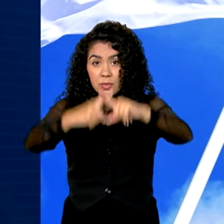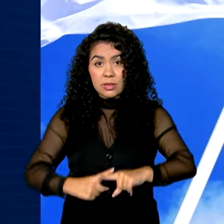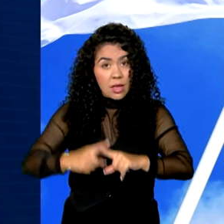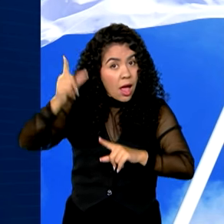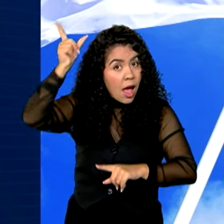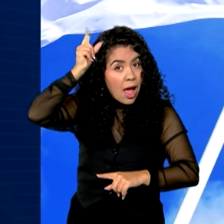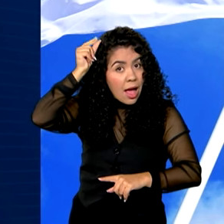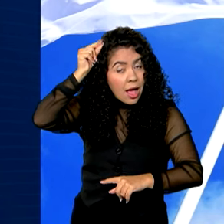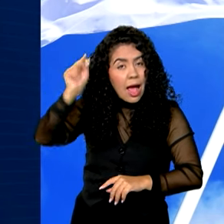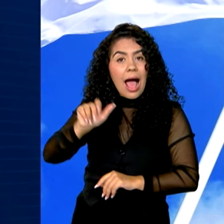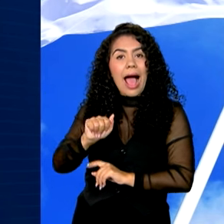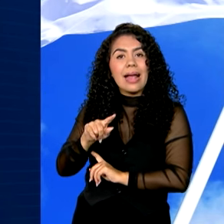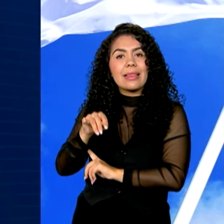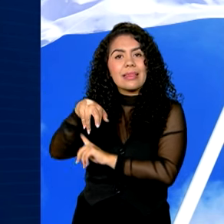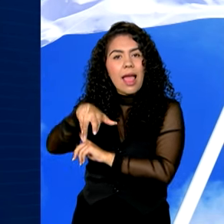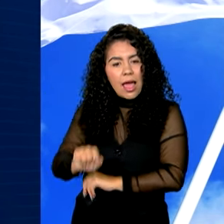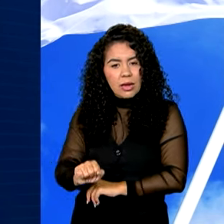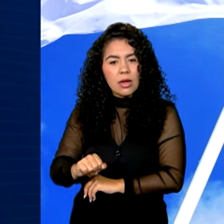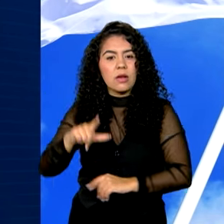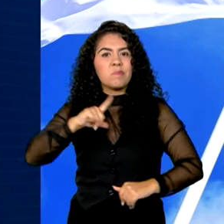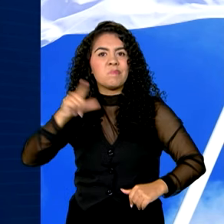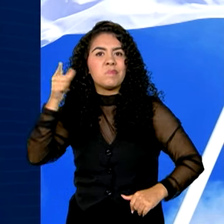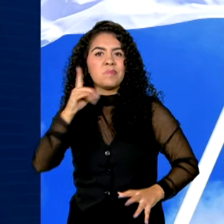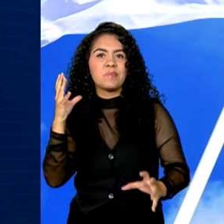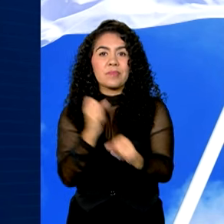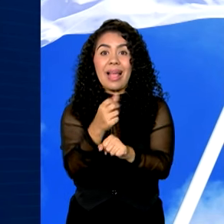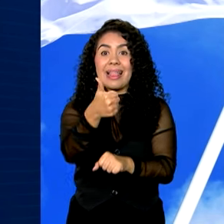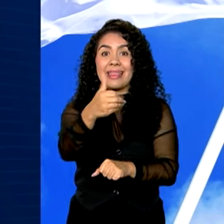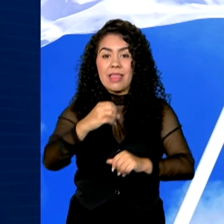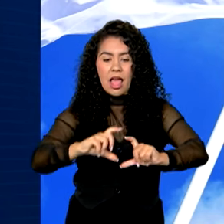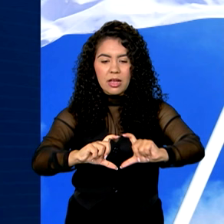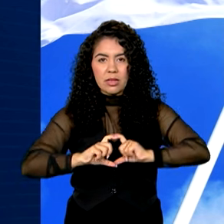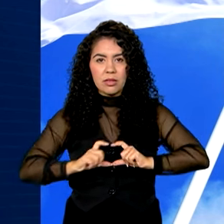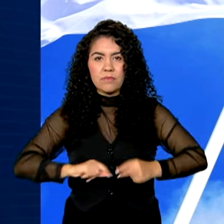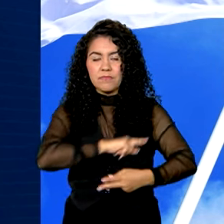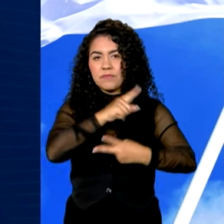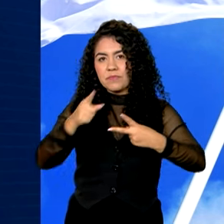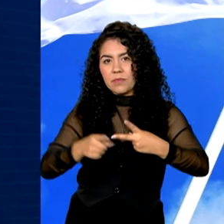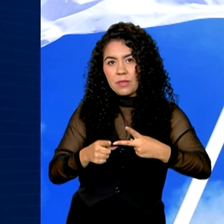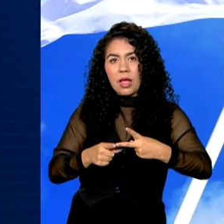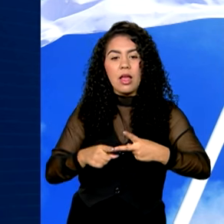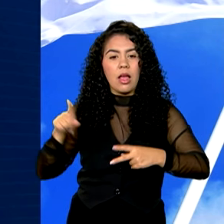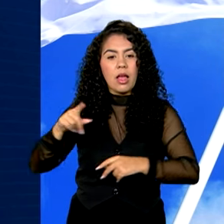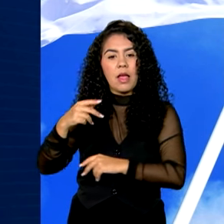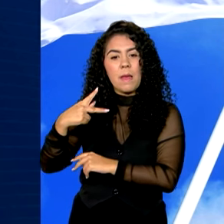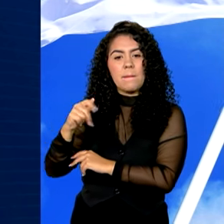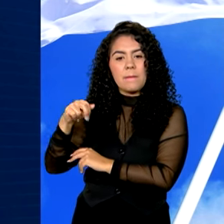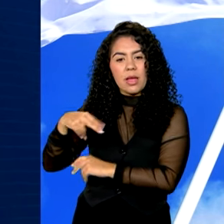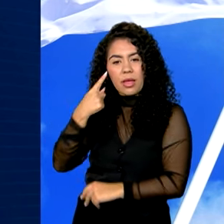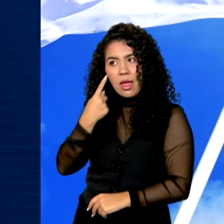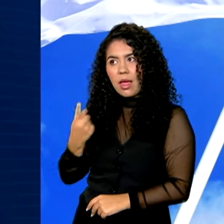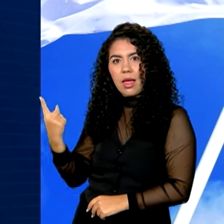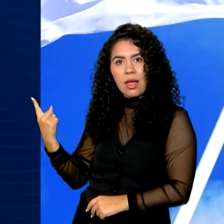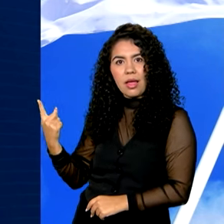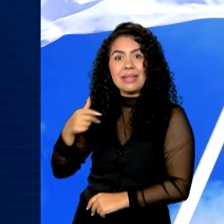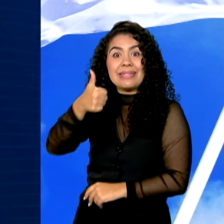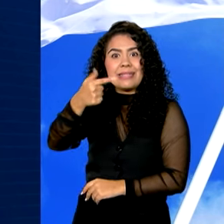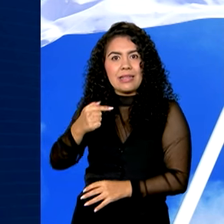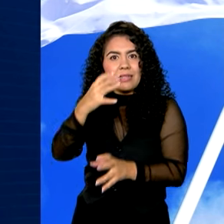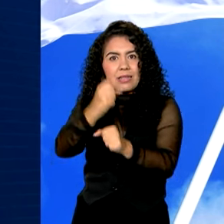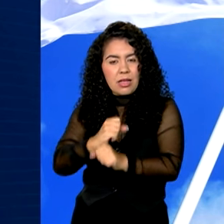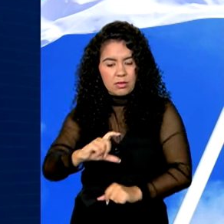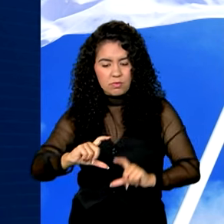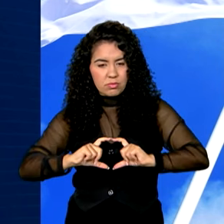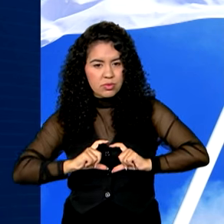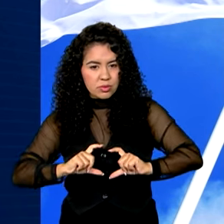o Brasil terminou a competição com 10 medalhas. Em Pequim 2008, foram 17, marca repetida em